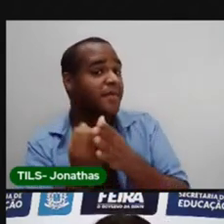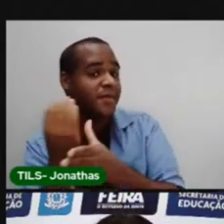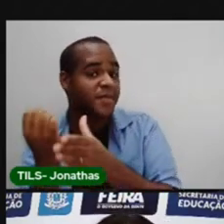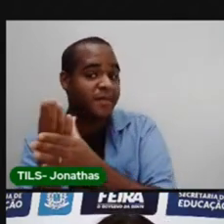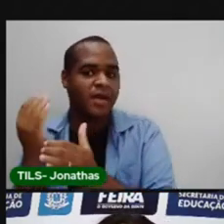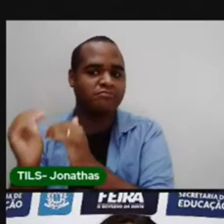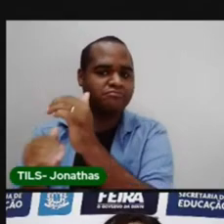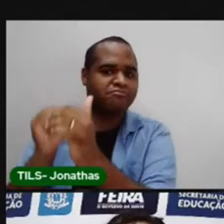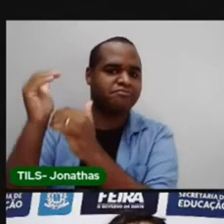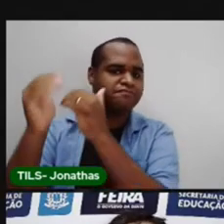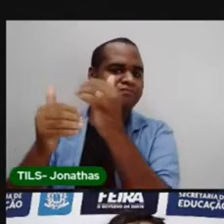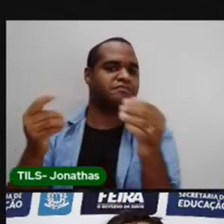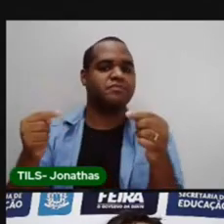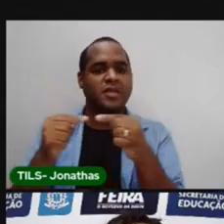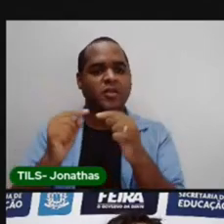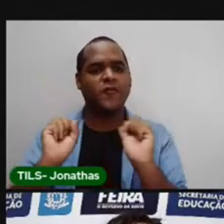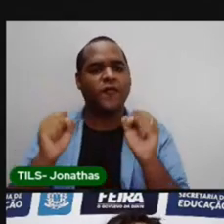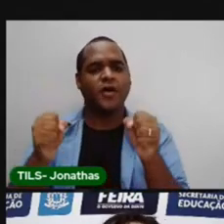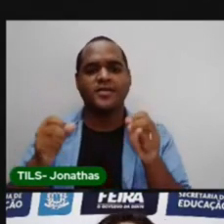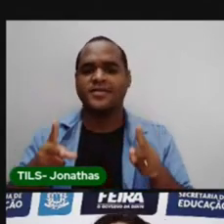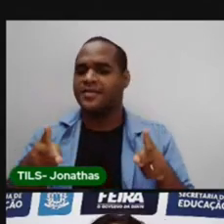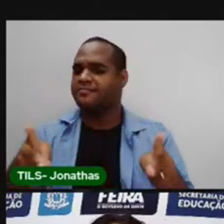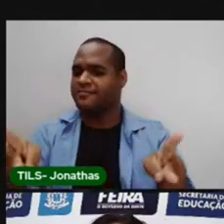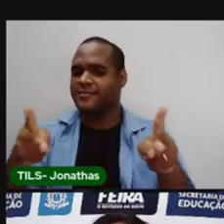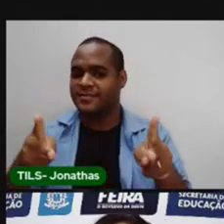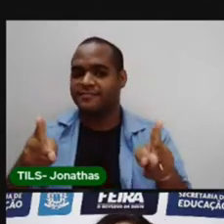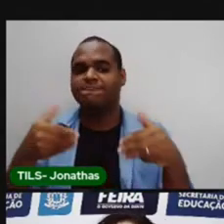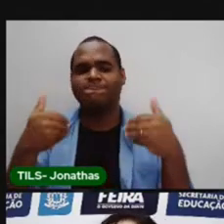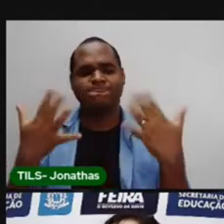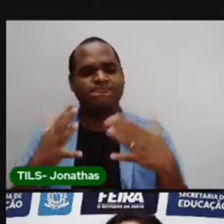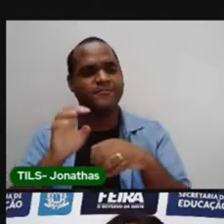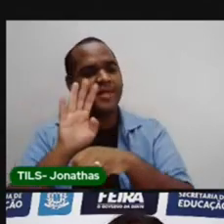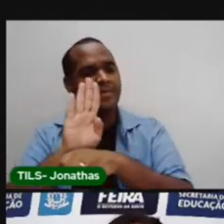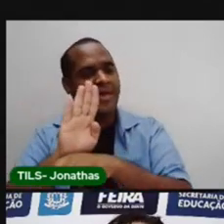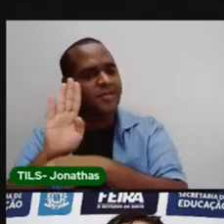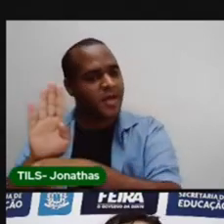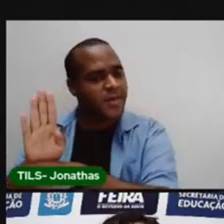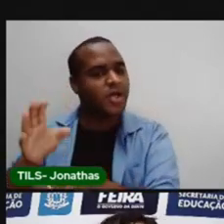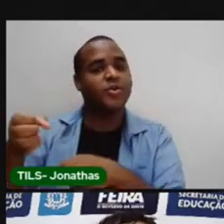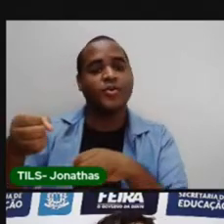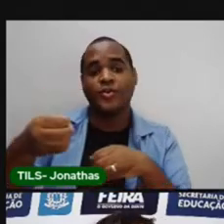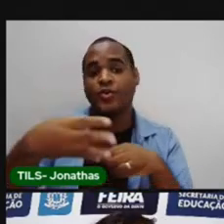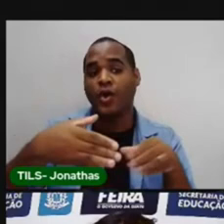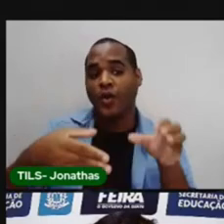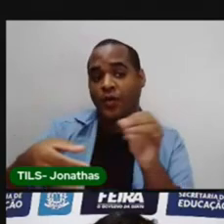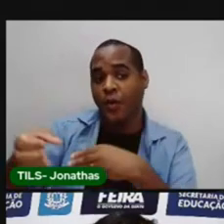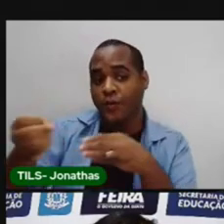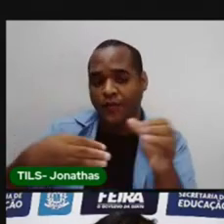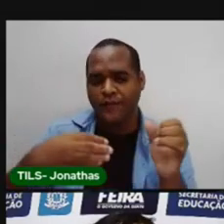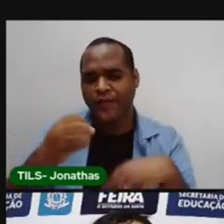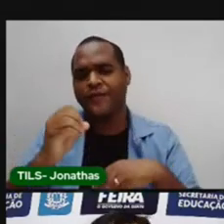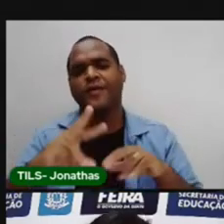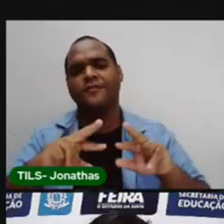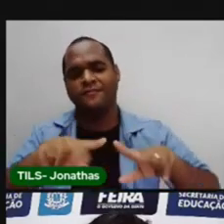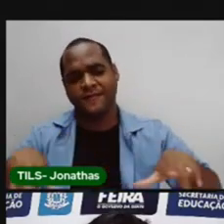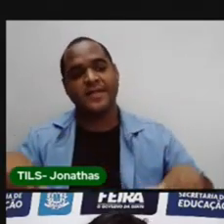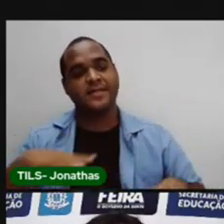como a desenvolveu e ainda continua crescendo, pois sempre surgem bairros novos.